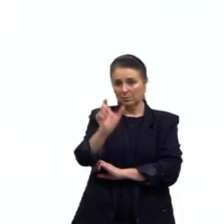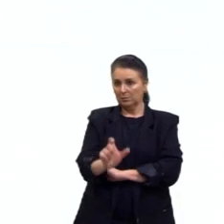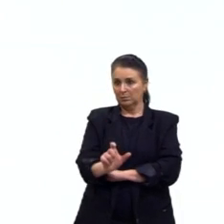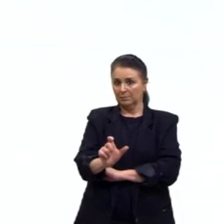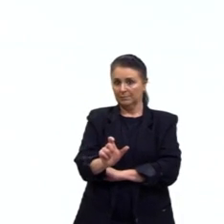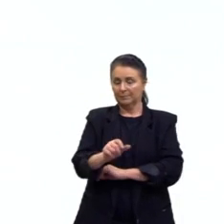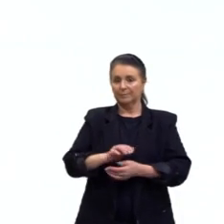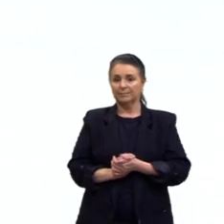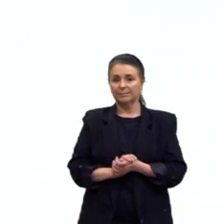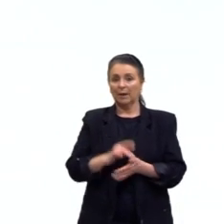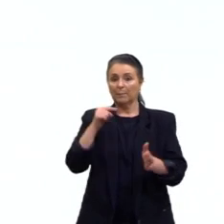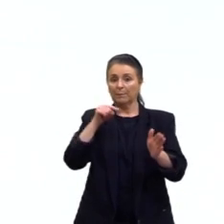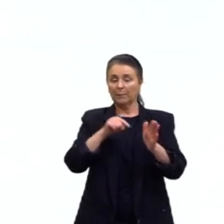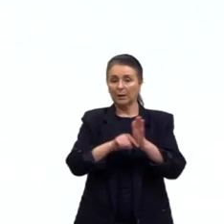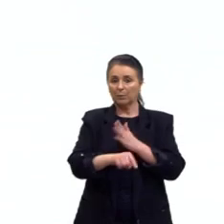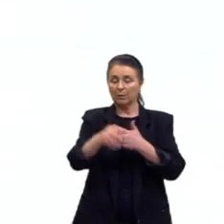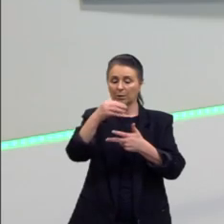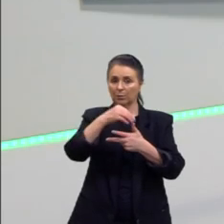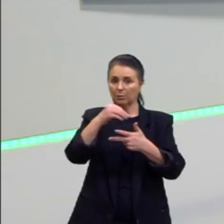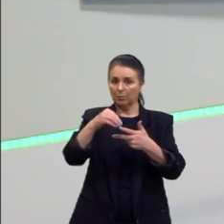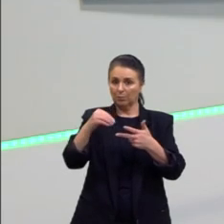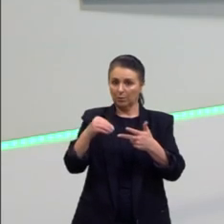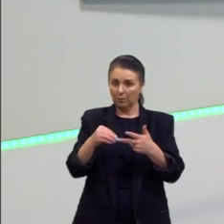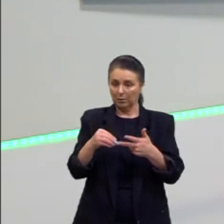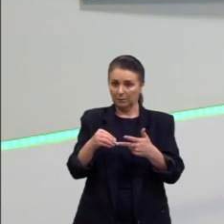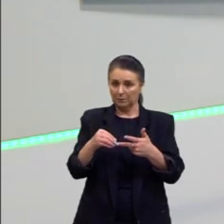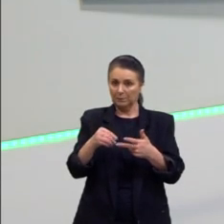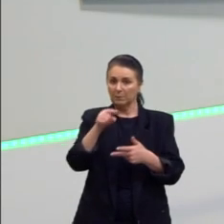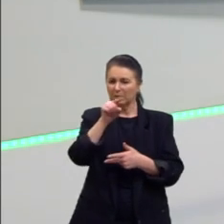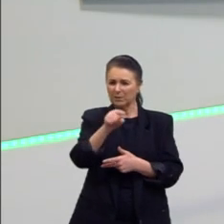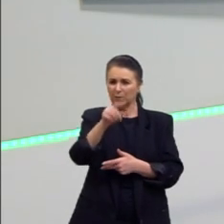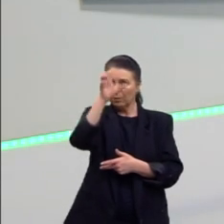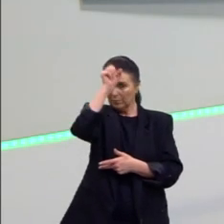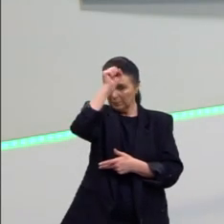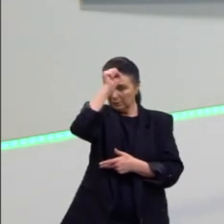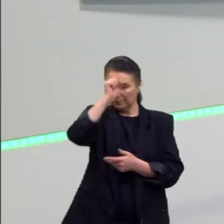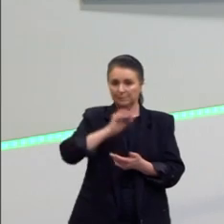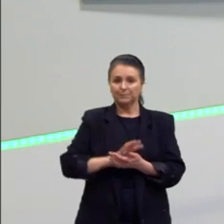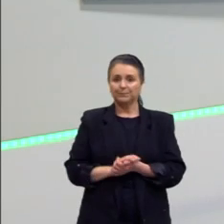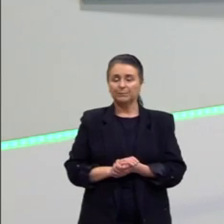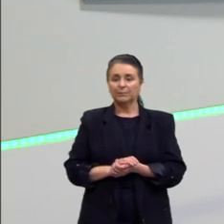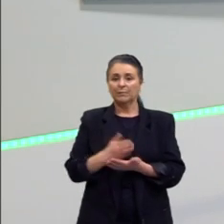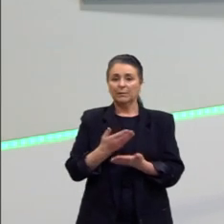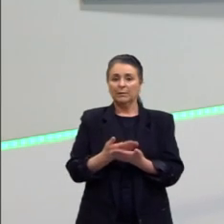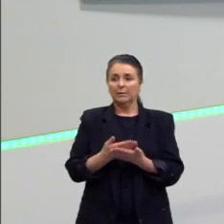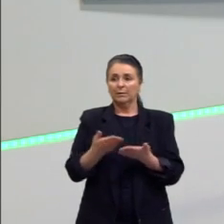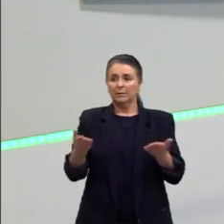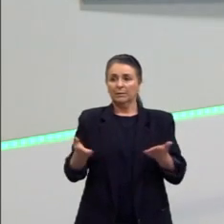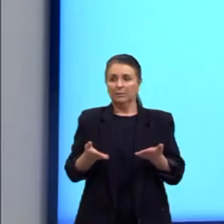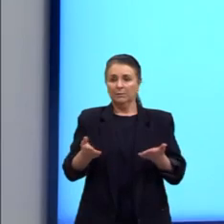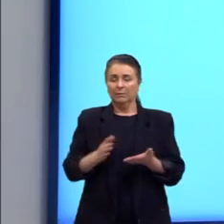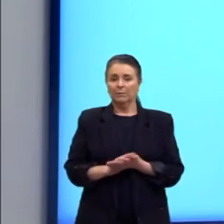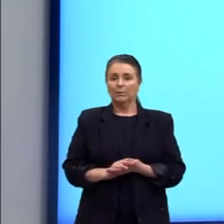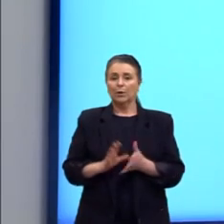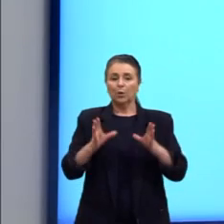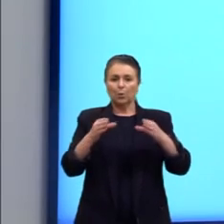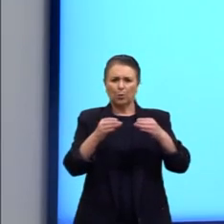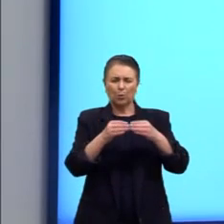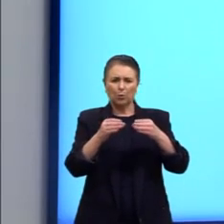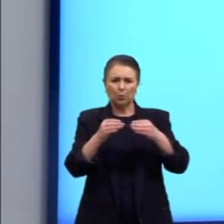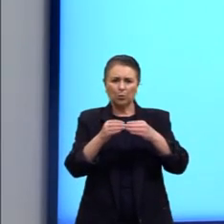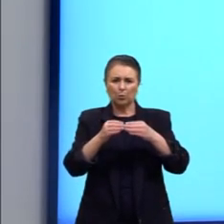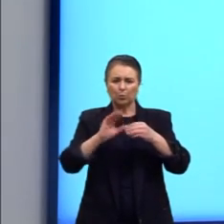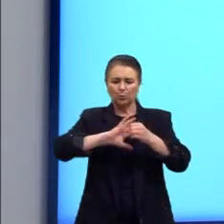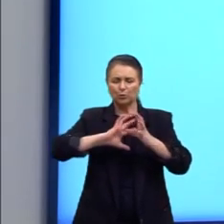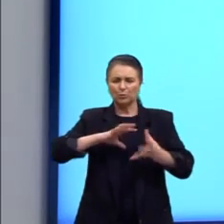Uma questãozinha do Enem só para ver se ficou aí gravado a aula de hoje. Um grupo internacional